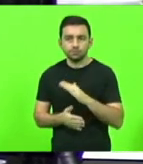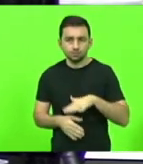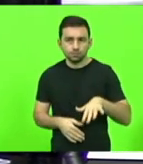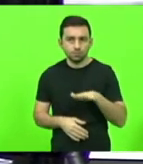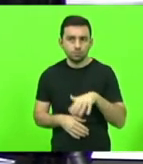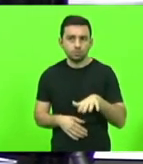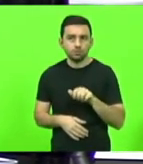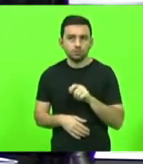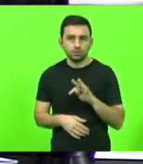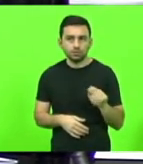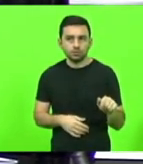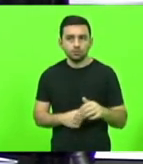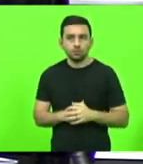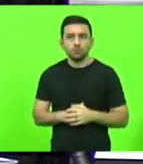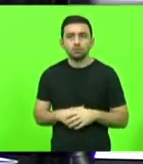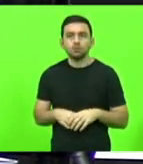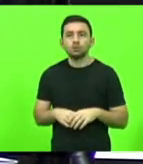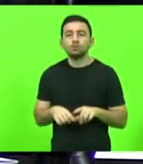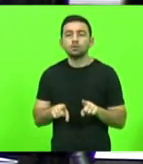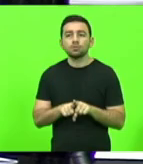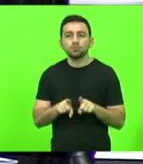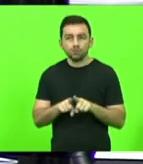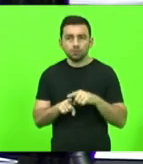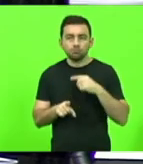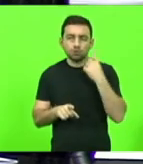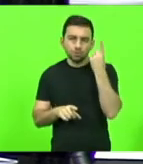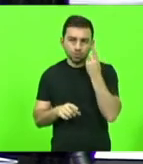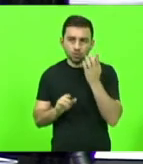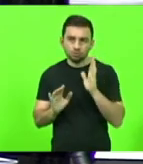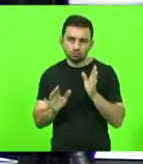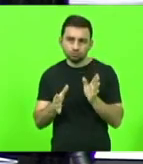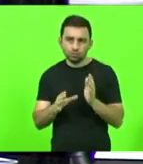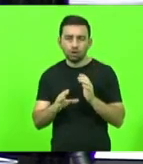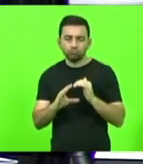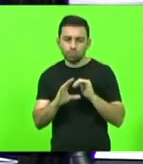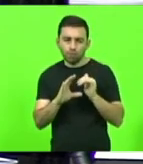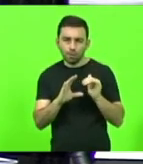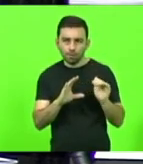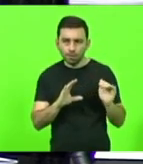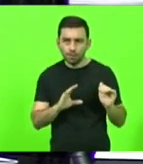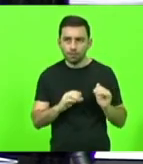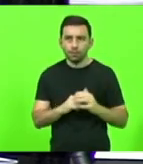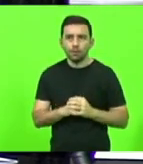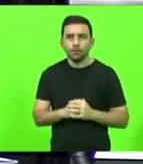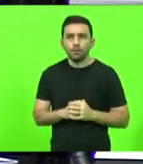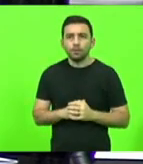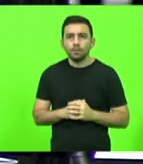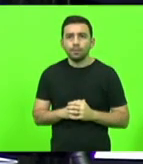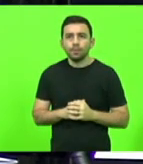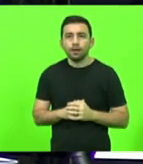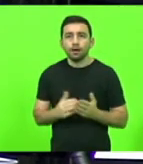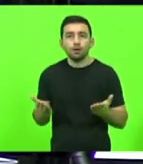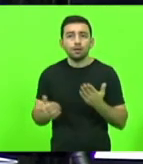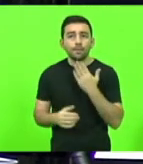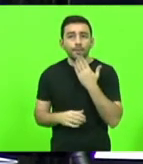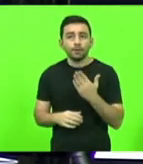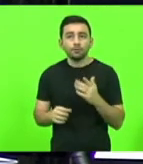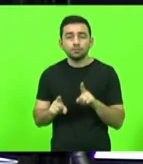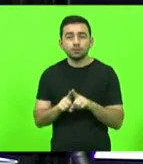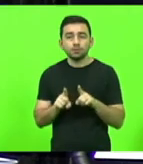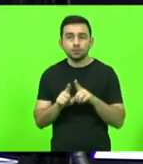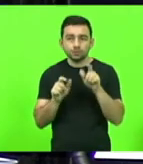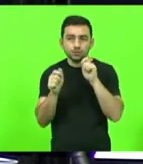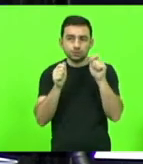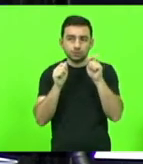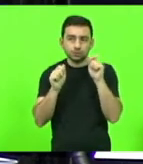atas que todos os deputados já receberam em seus e-mails. Eu estou solicitando também para que a assessoria